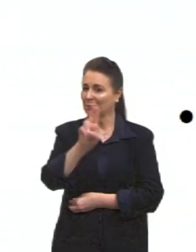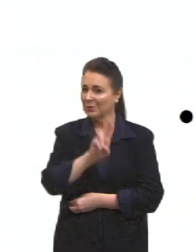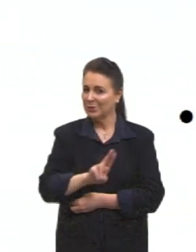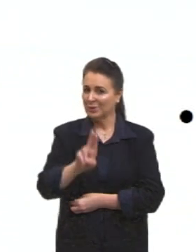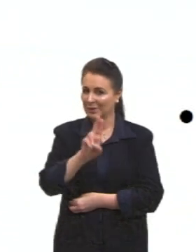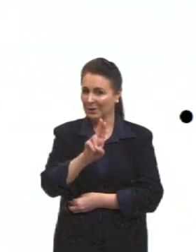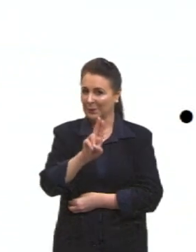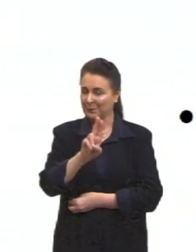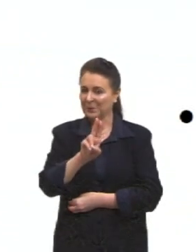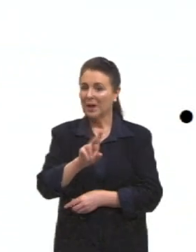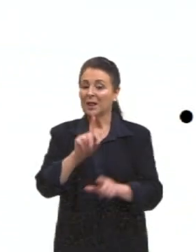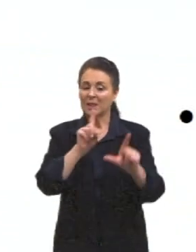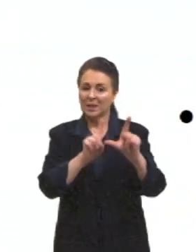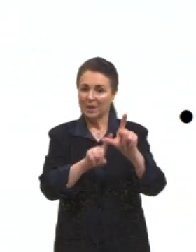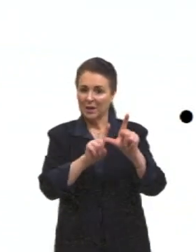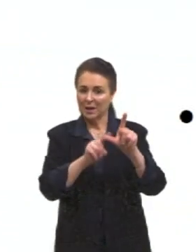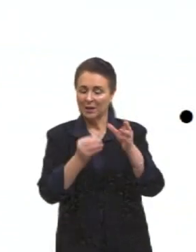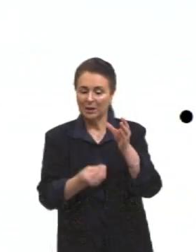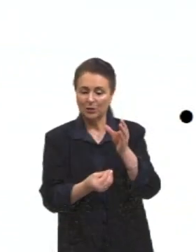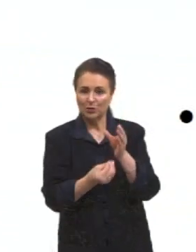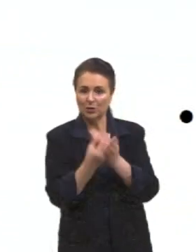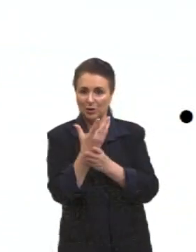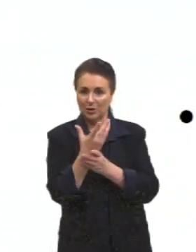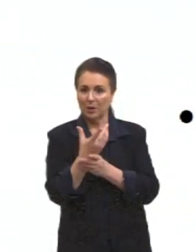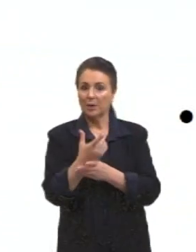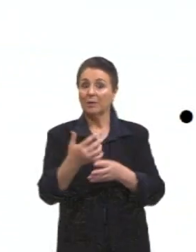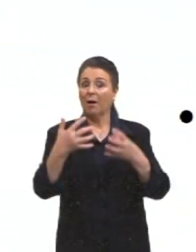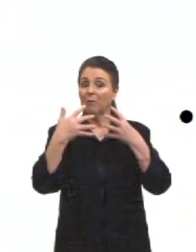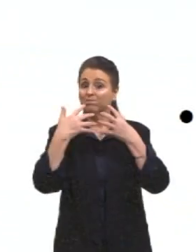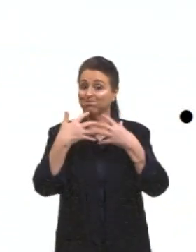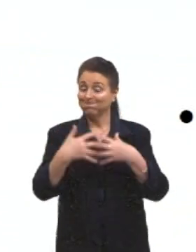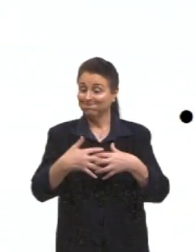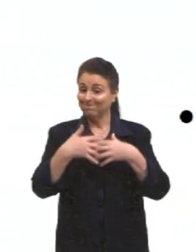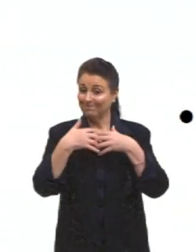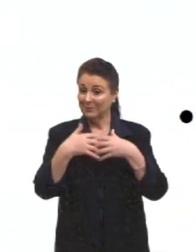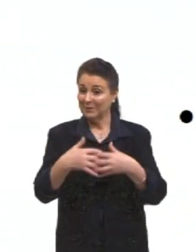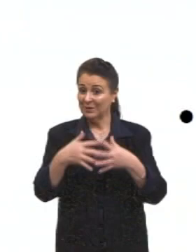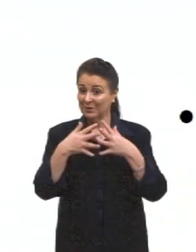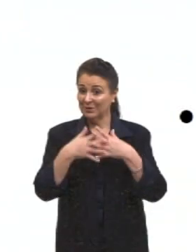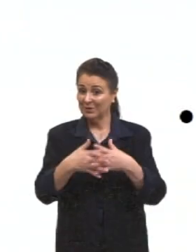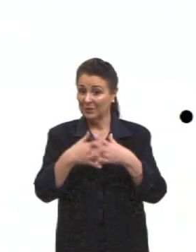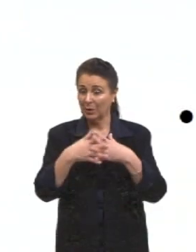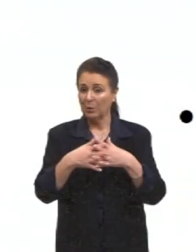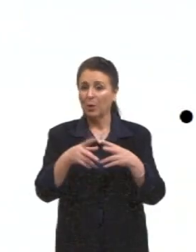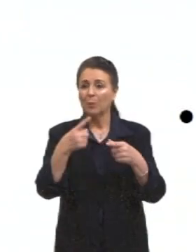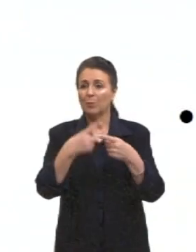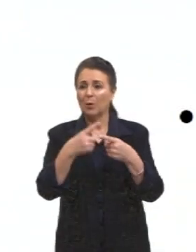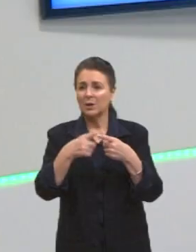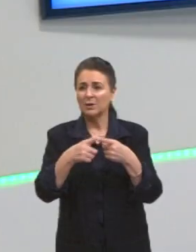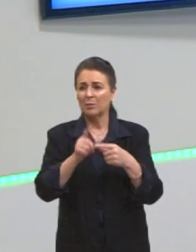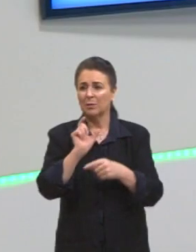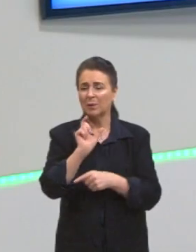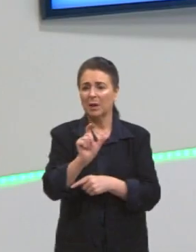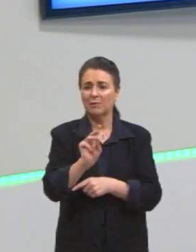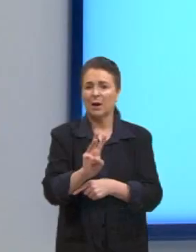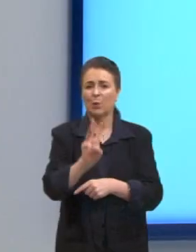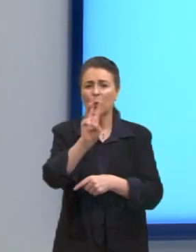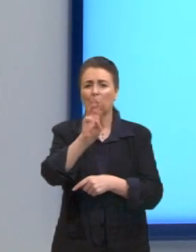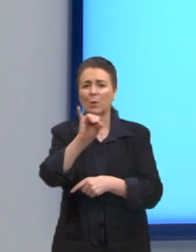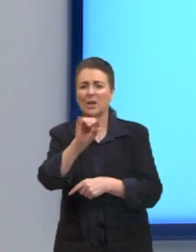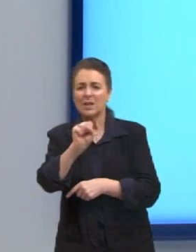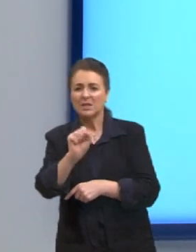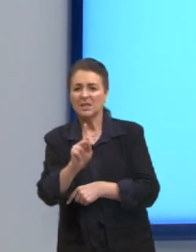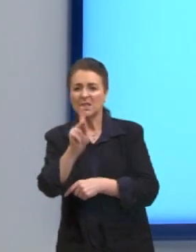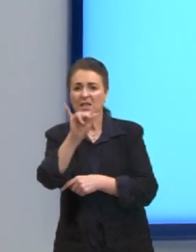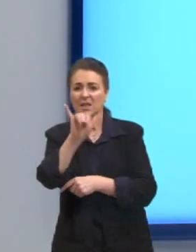origem. E aí, isso daqui, a gente se atrapalha muitas vezes porque o whisky, aqui eu anotei algumas, né? Whisky, por